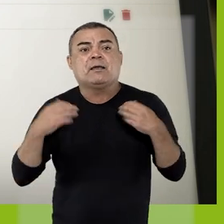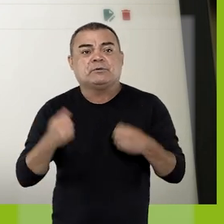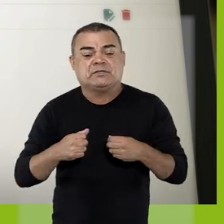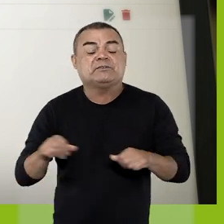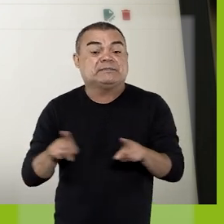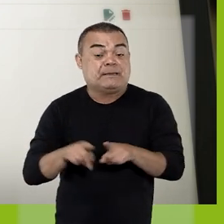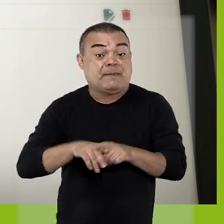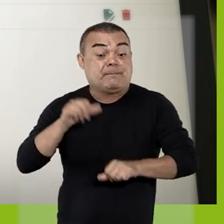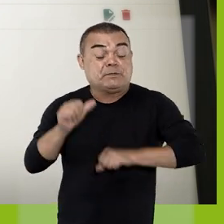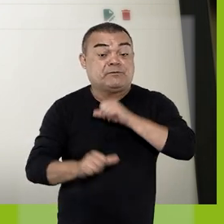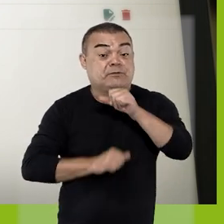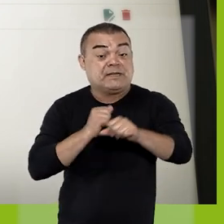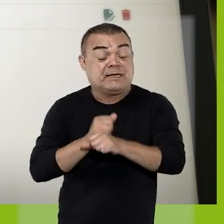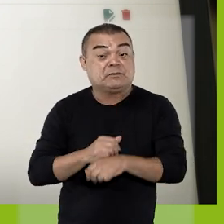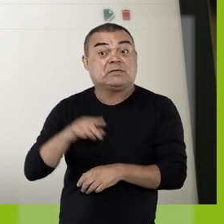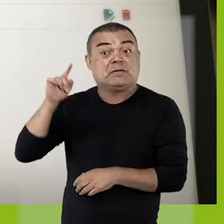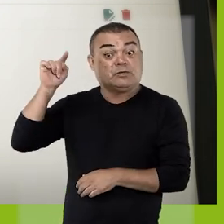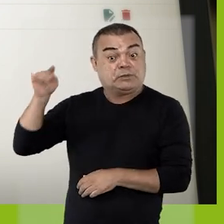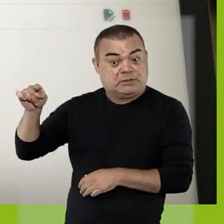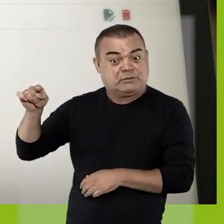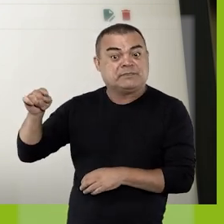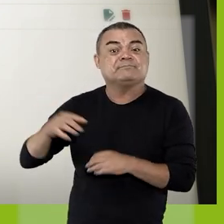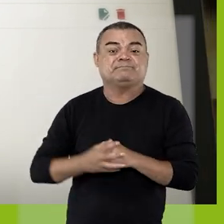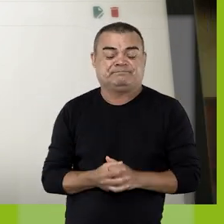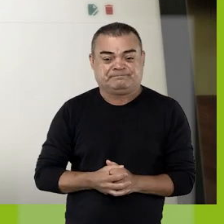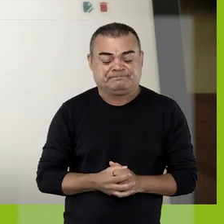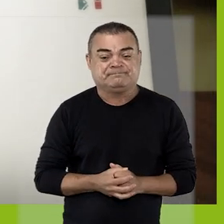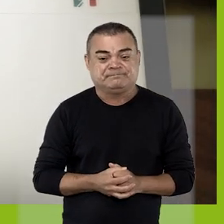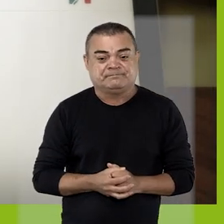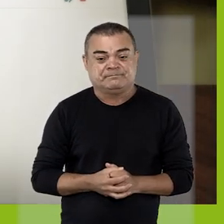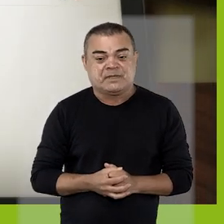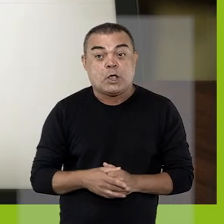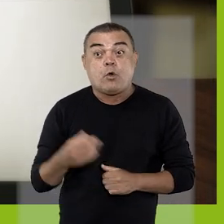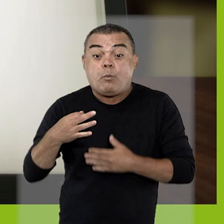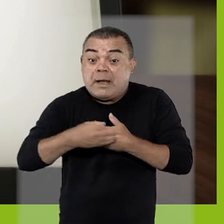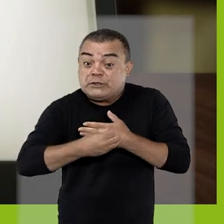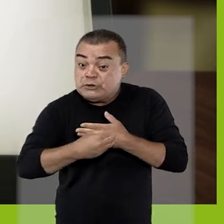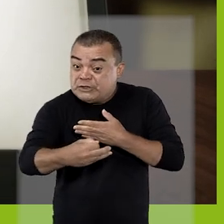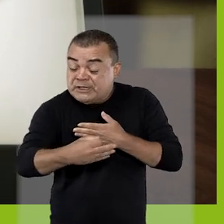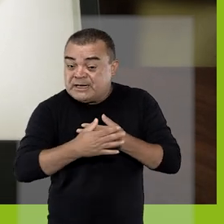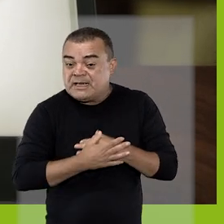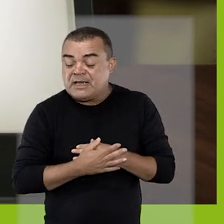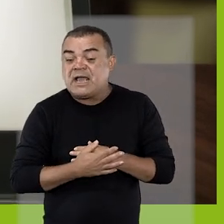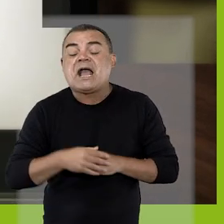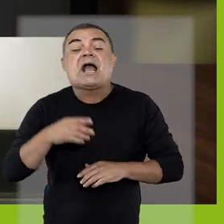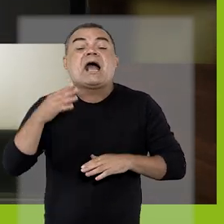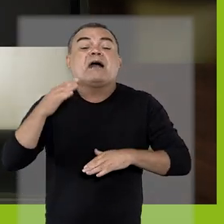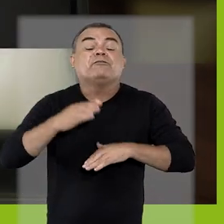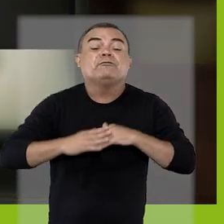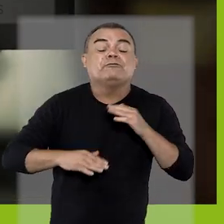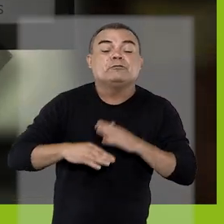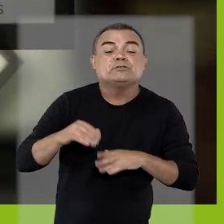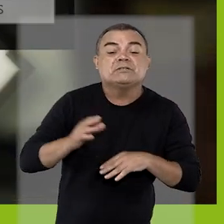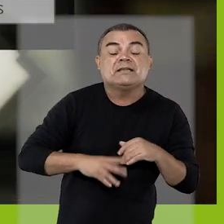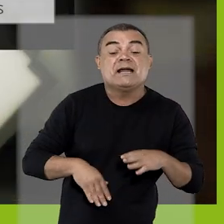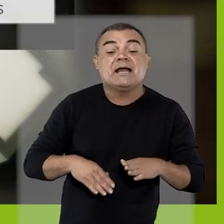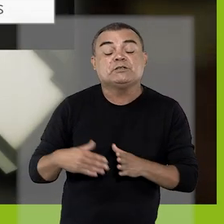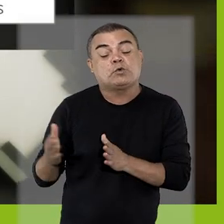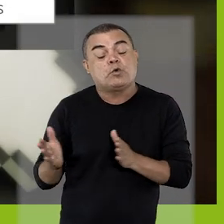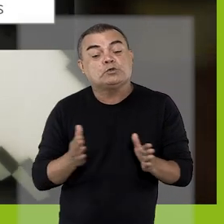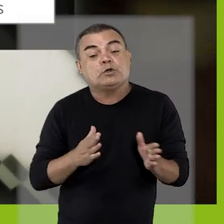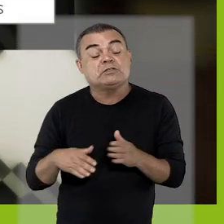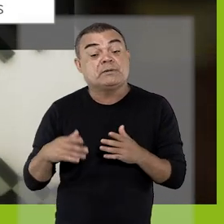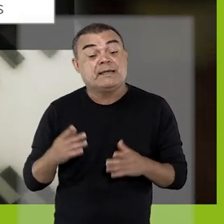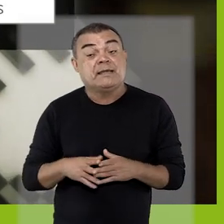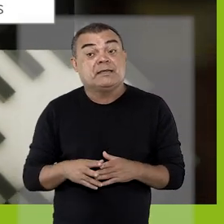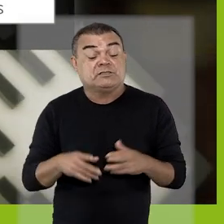também modificá-lo, clicando sobre este ícone. E uma dica. A funcionalidade Controle de